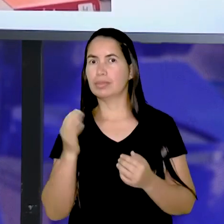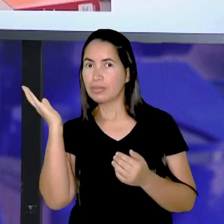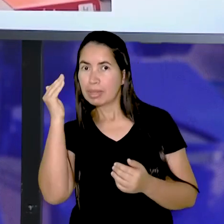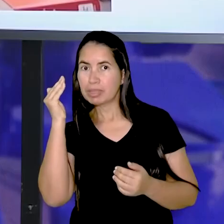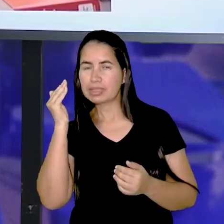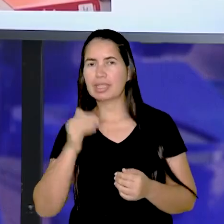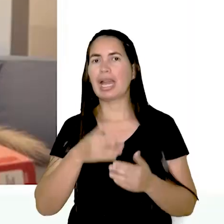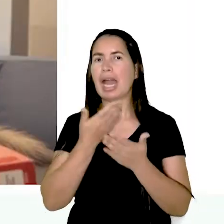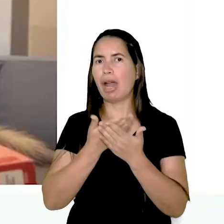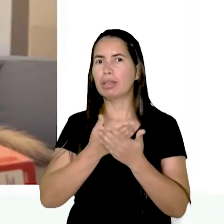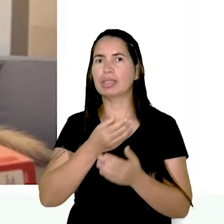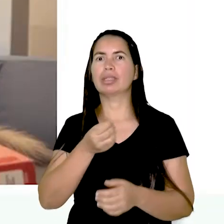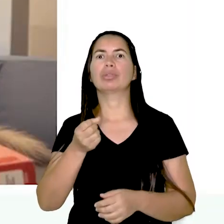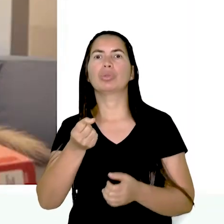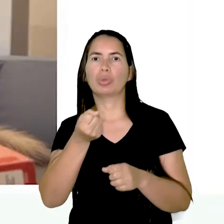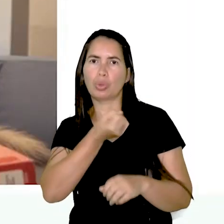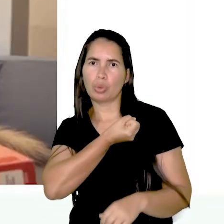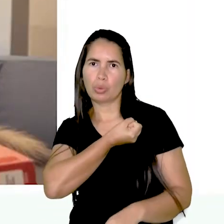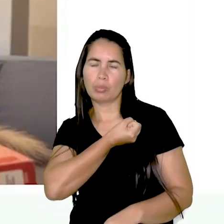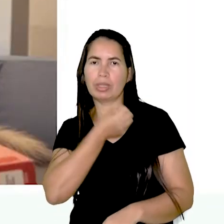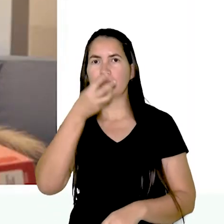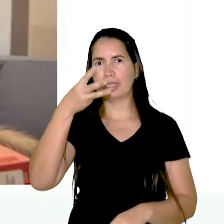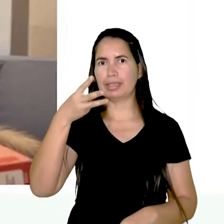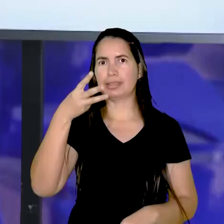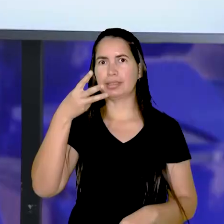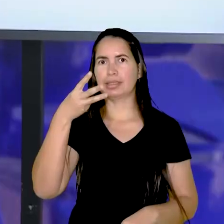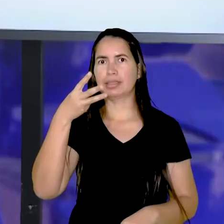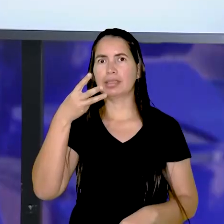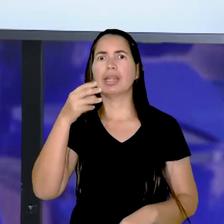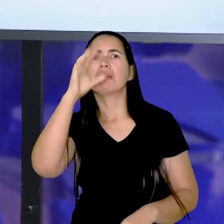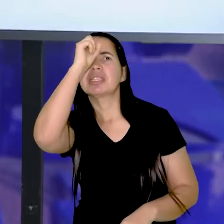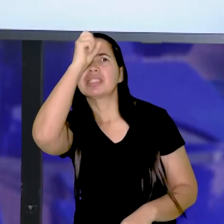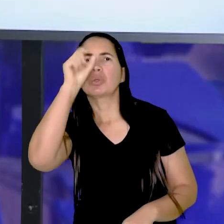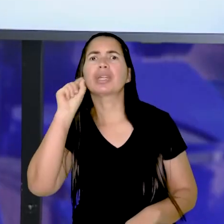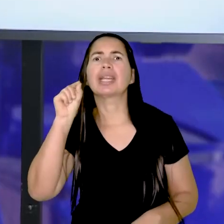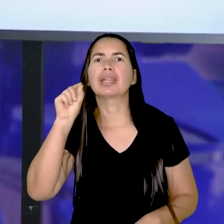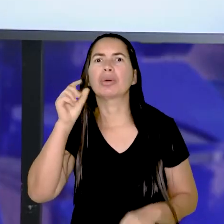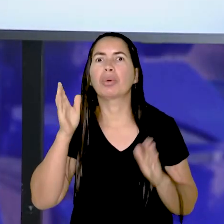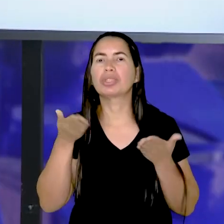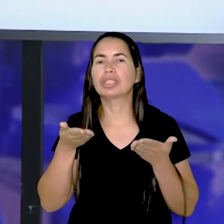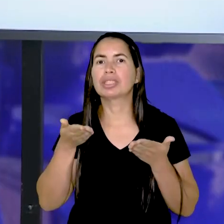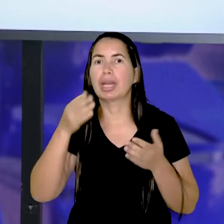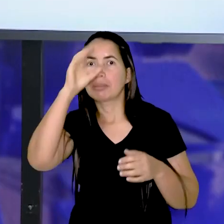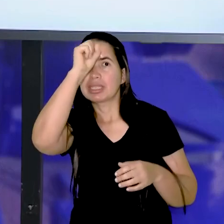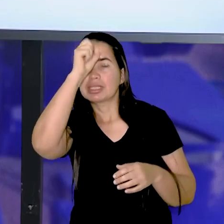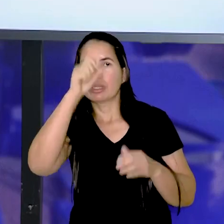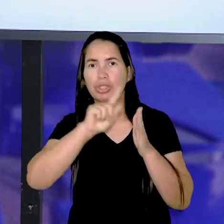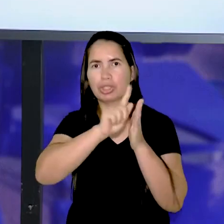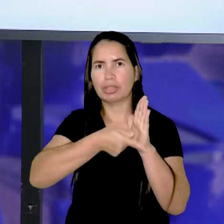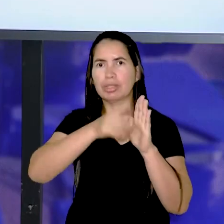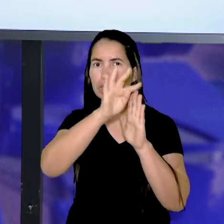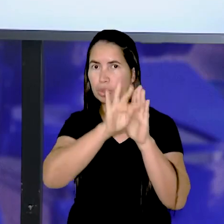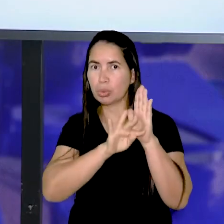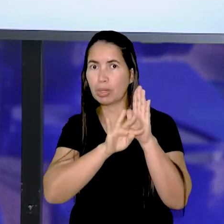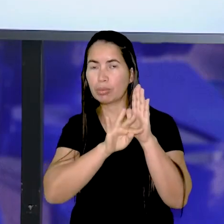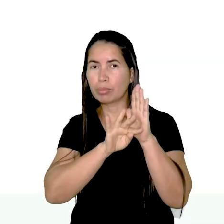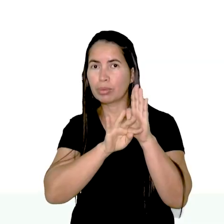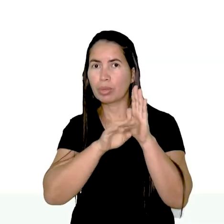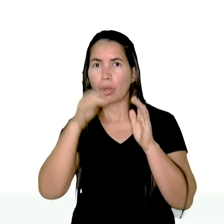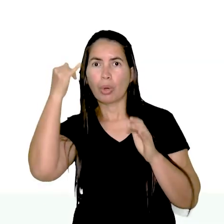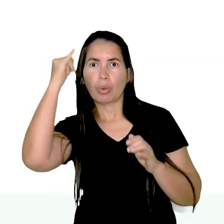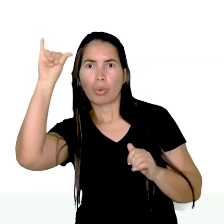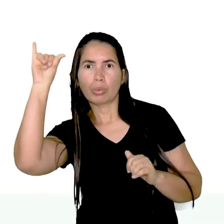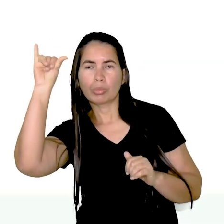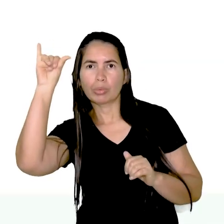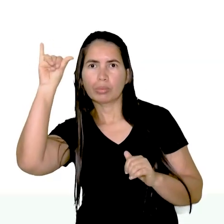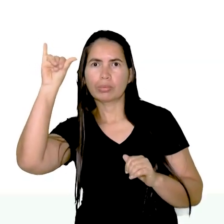É a nossa aula número 3. O que iremos aprender hoje? Iremos aprender o gênero textual, conto de